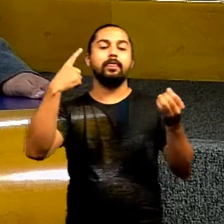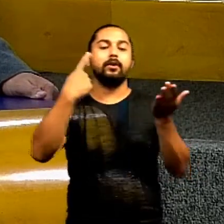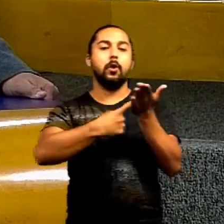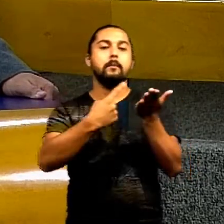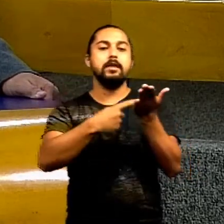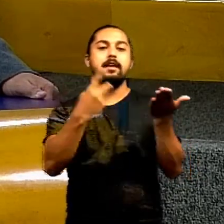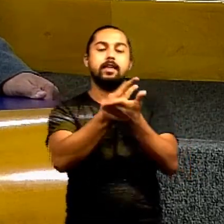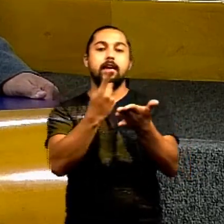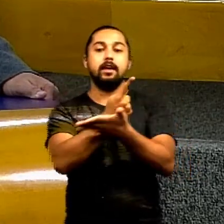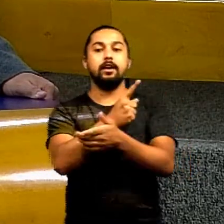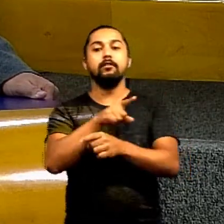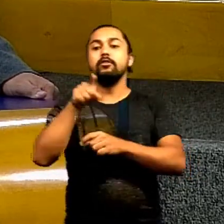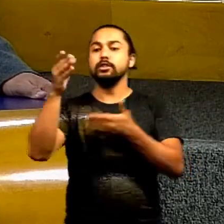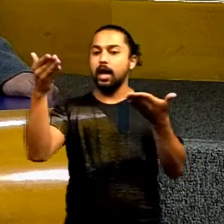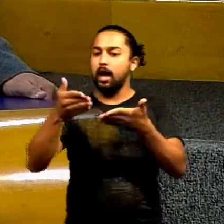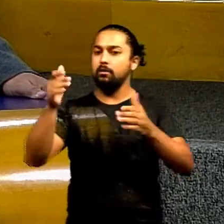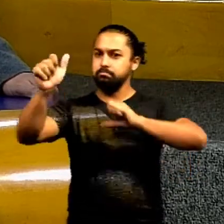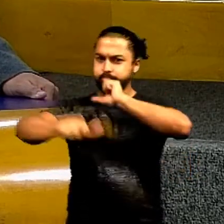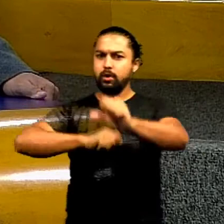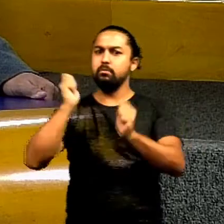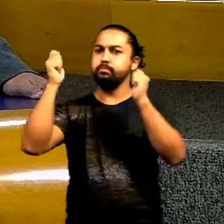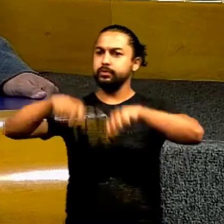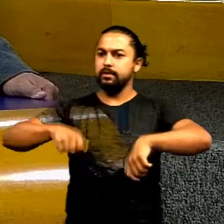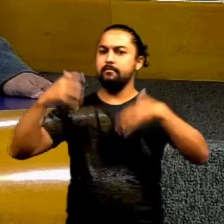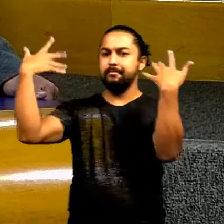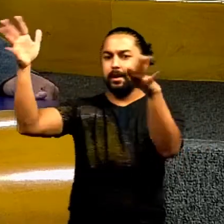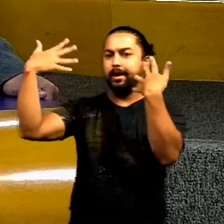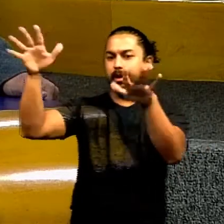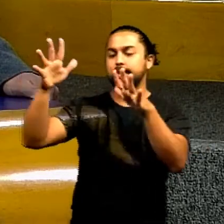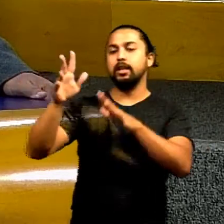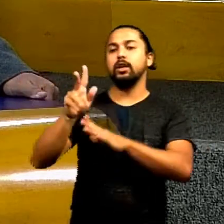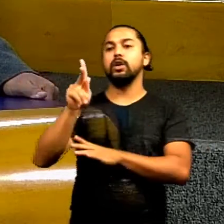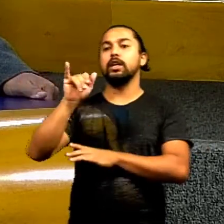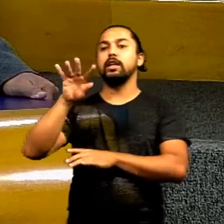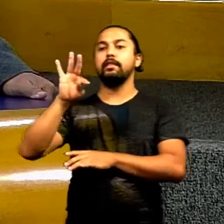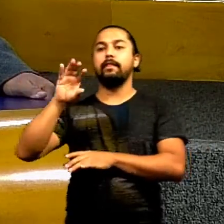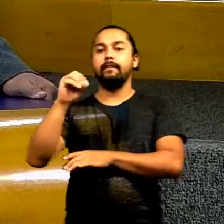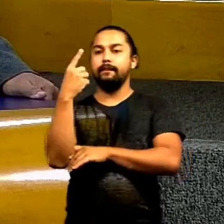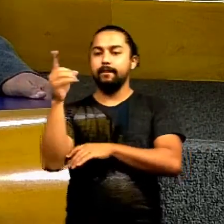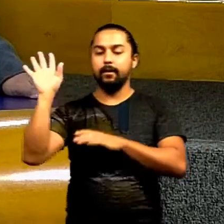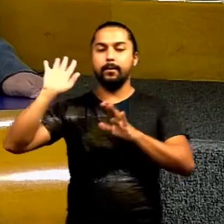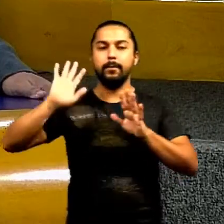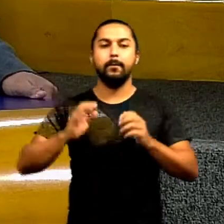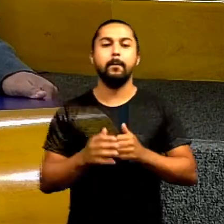Vossa Excelência sanou esse erro rapidamente e parabenizo Vossa Excelência por isso vereador Lucas Quitão